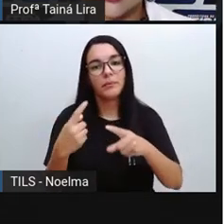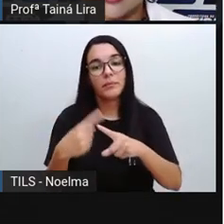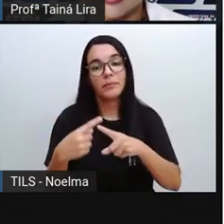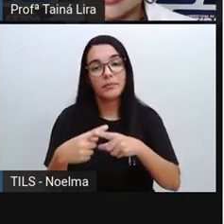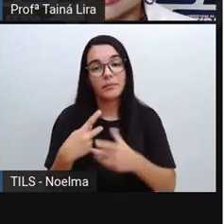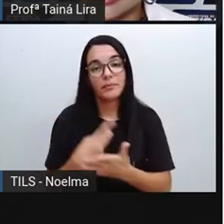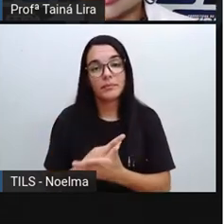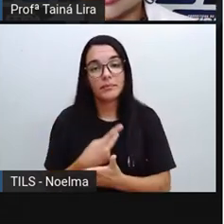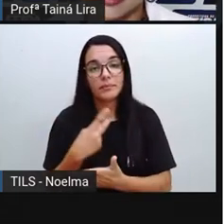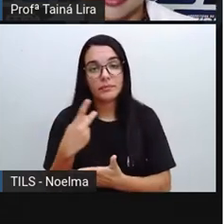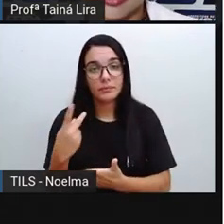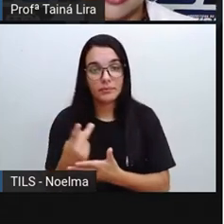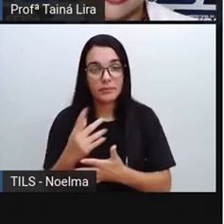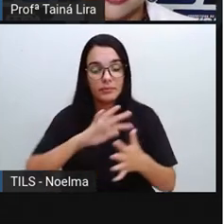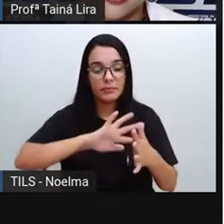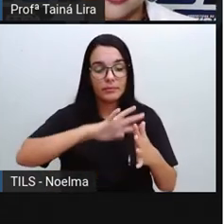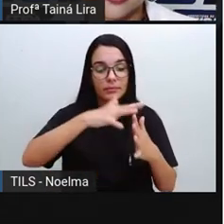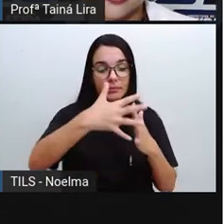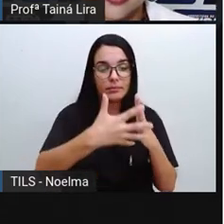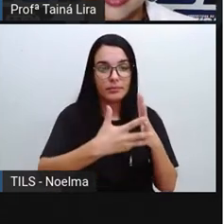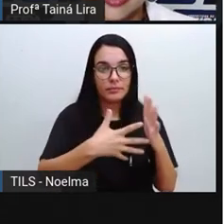do ano, tá bom?